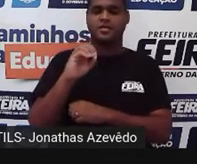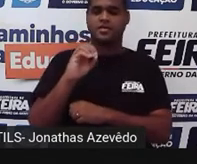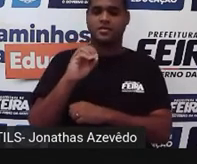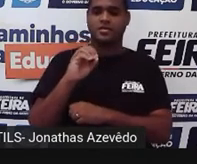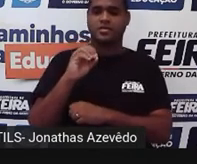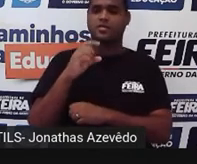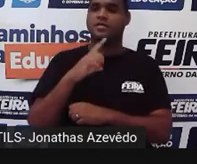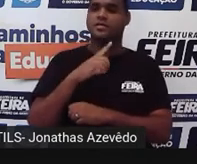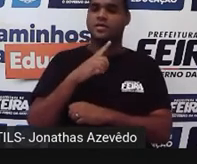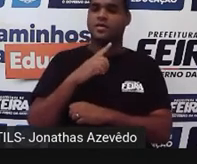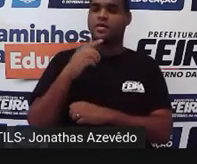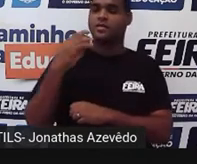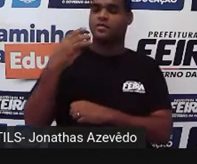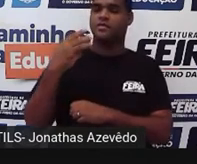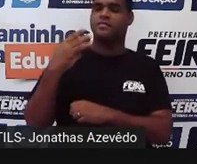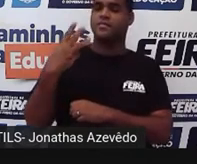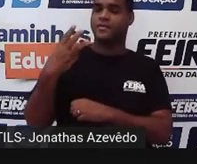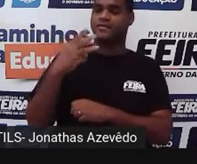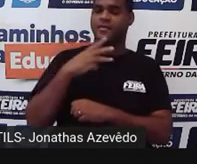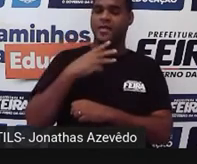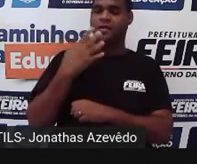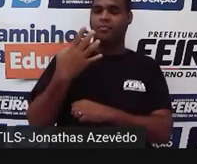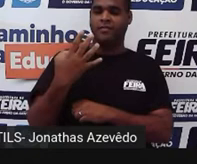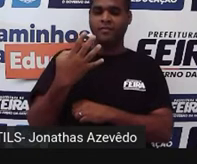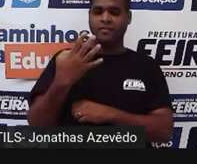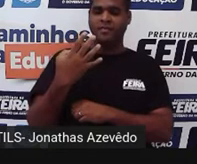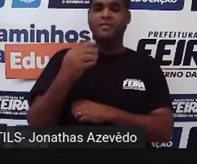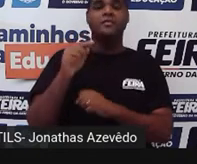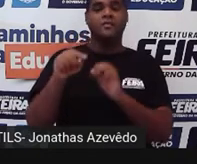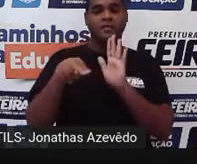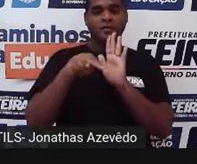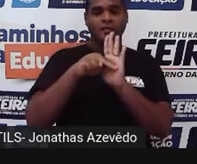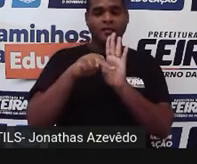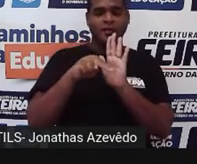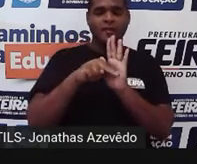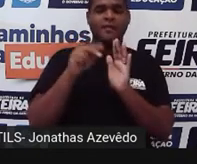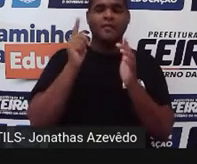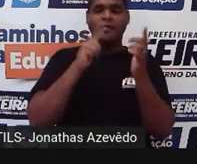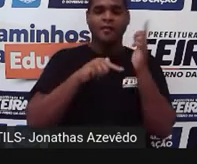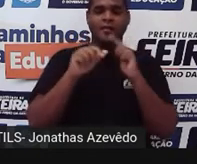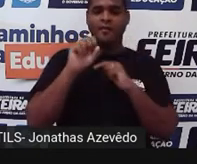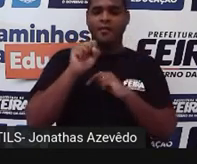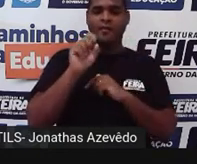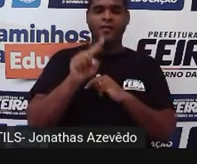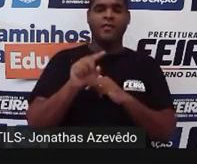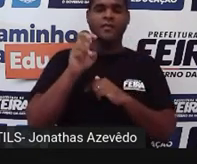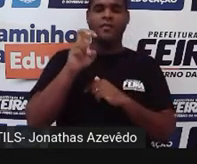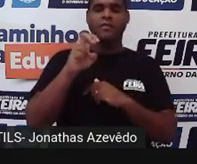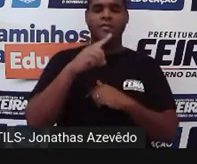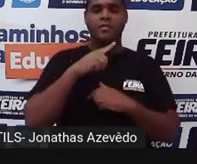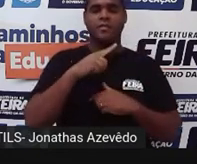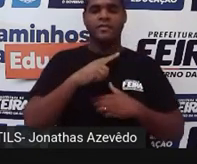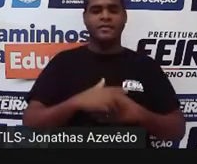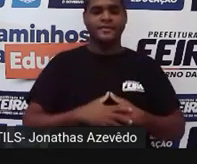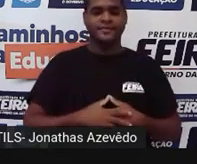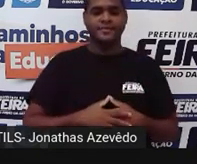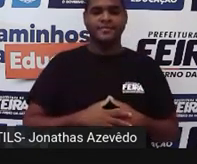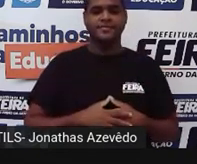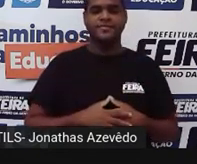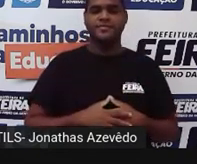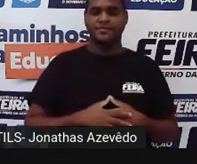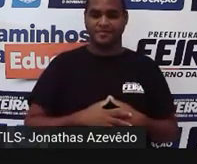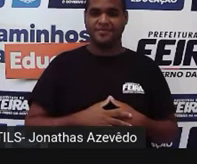Unidade 3 o peso é 4 e nessa unidade você conseguiu uma nota 8,5